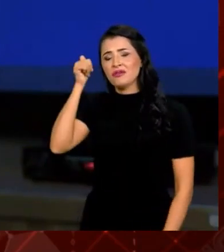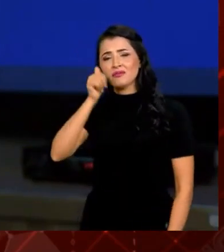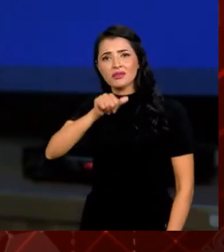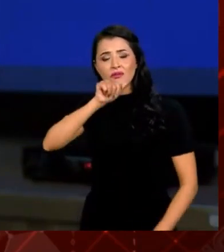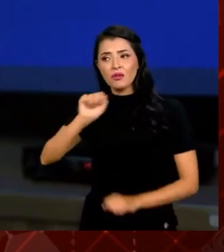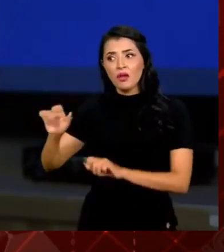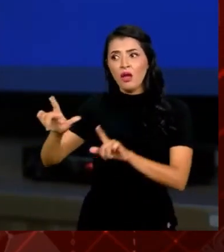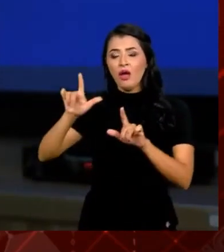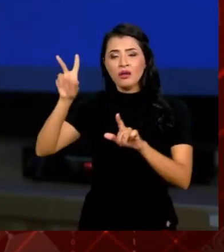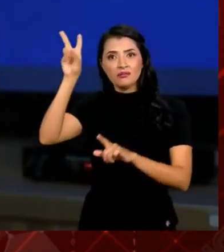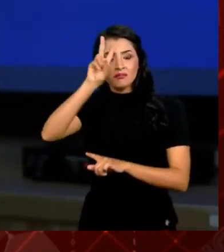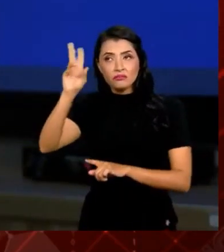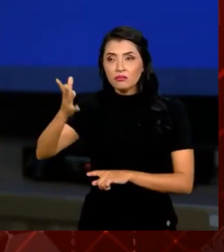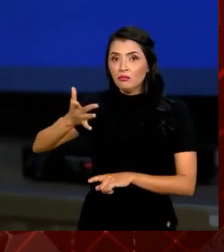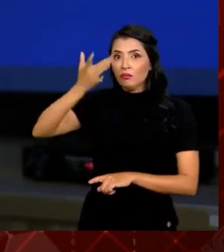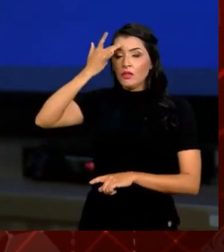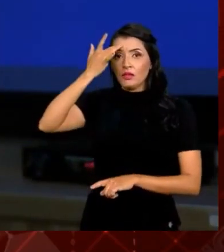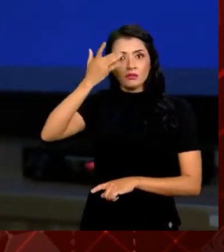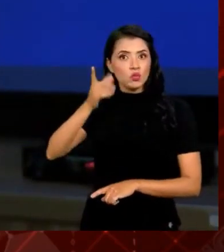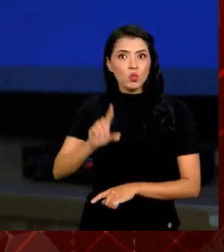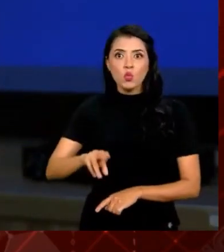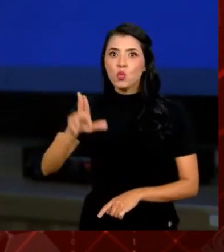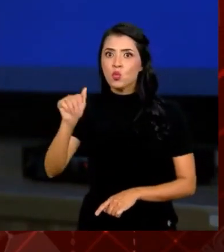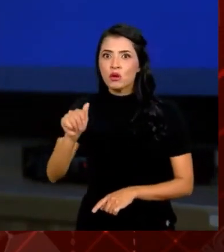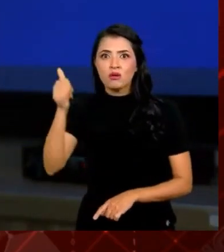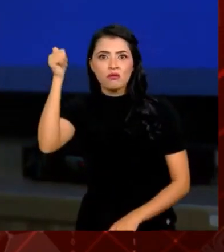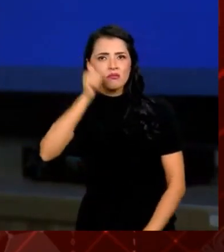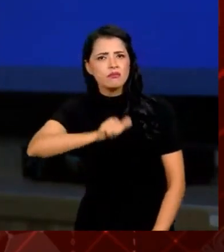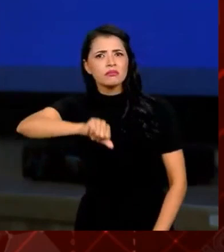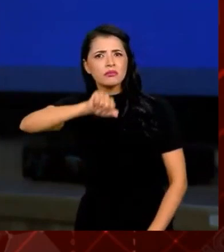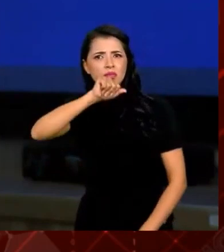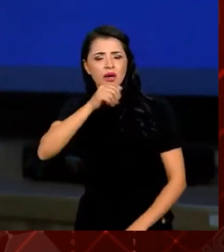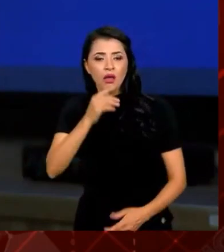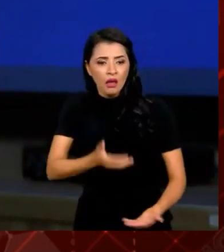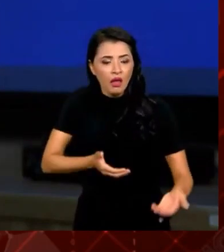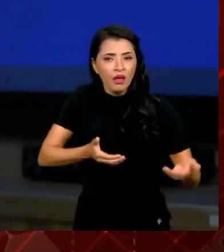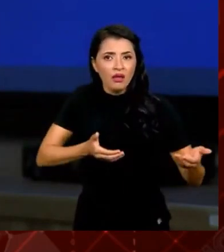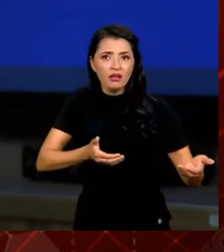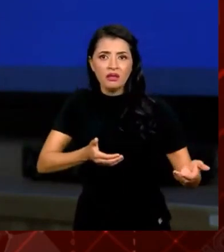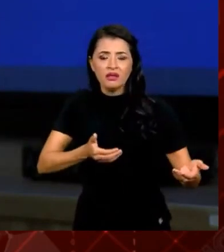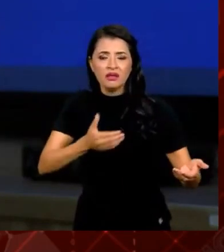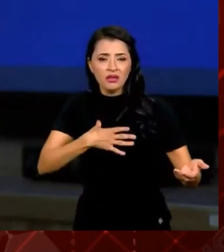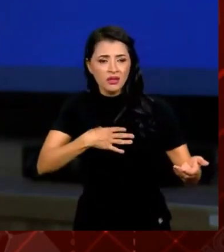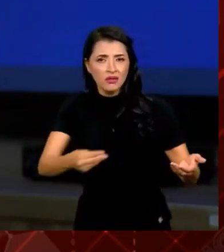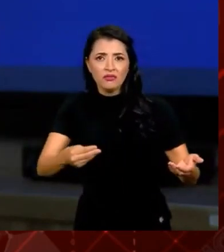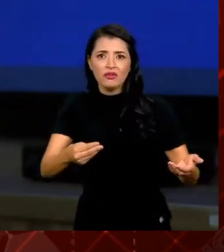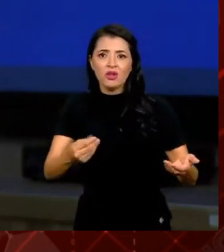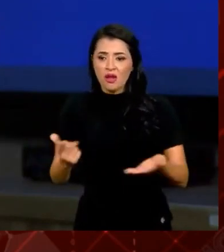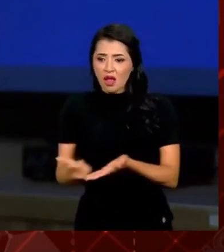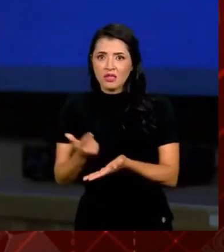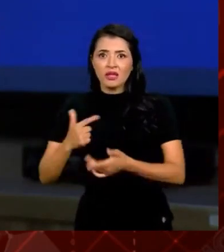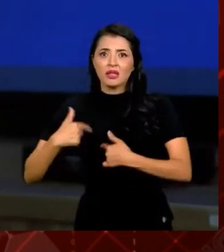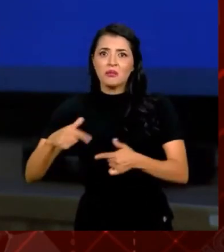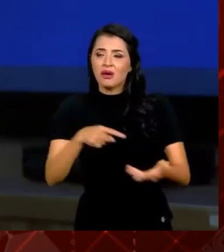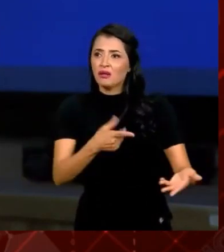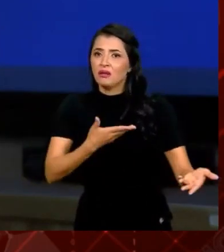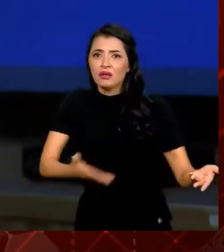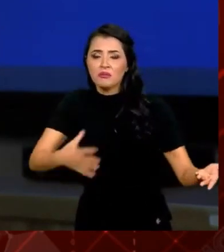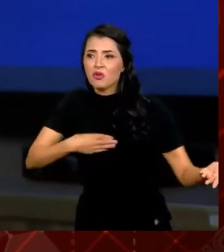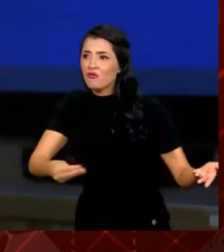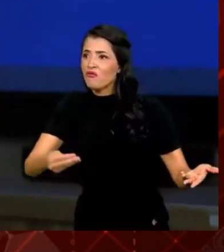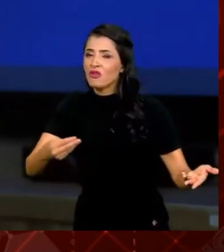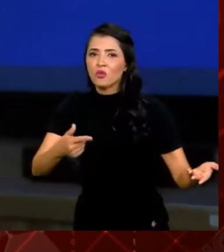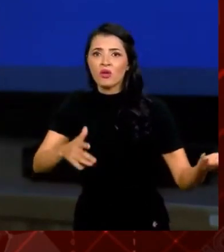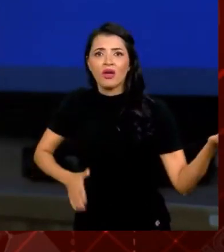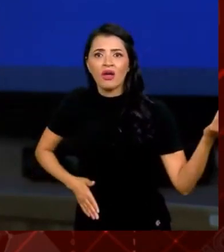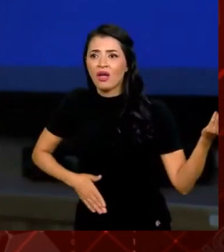uma cena que eu nunca mais vou esquecer. Uma mãe em torno do corpo do filho, com a carteira de trabalho do filho, dizendo, meu filho não é bandido, meu